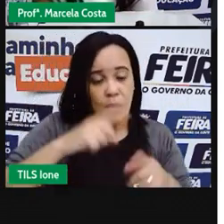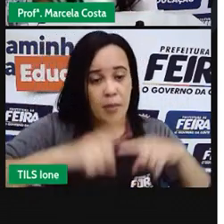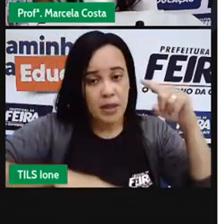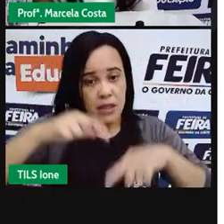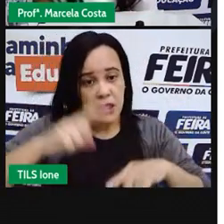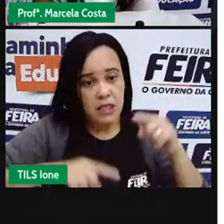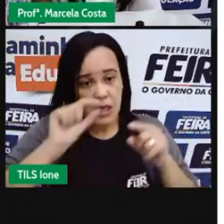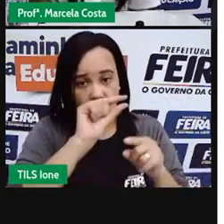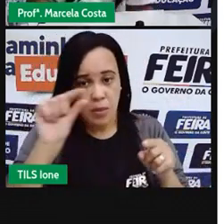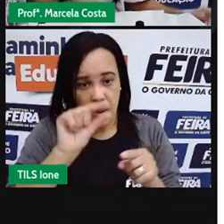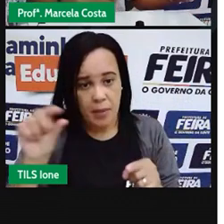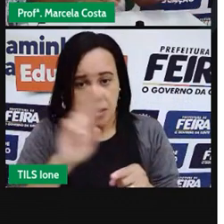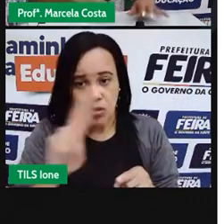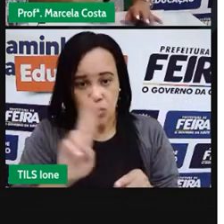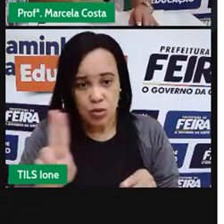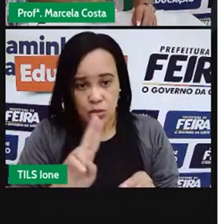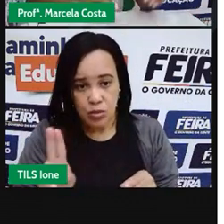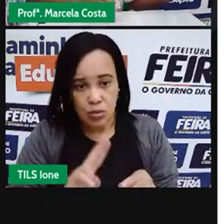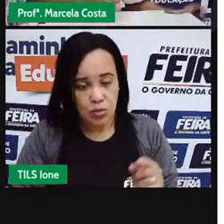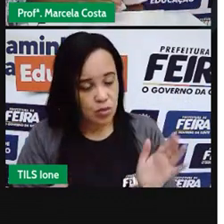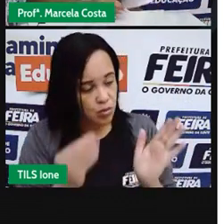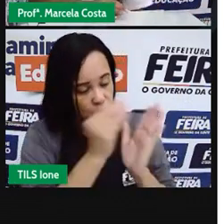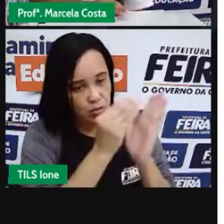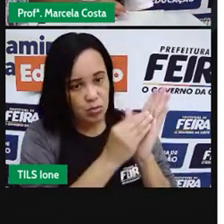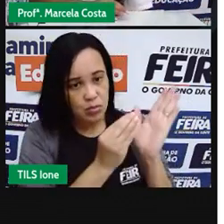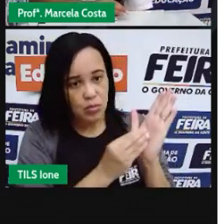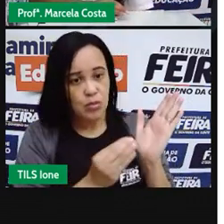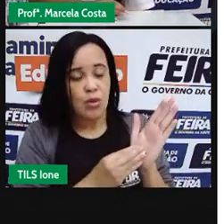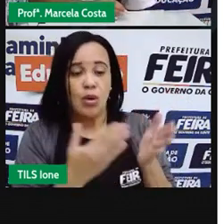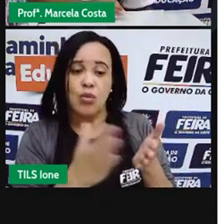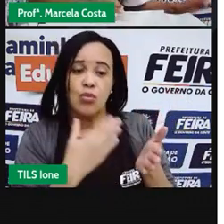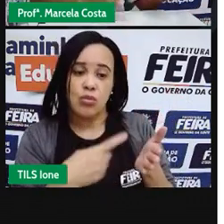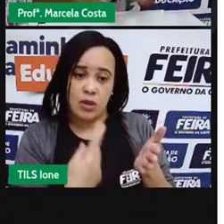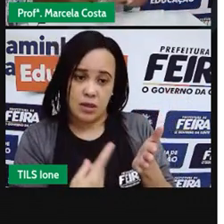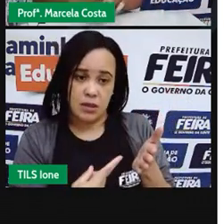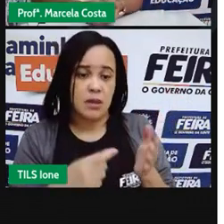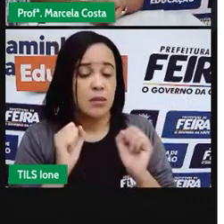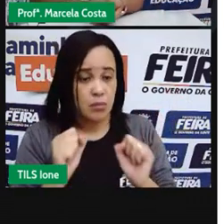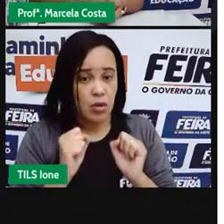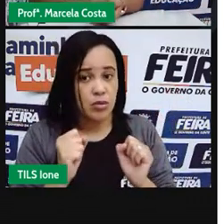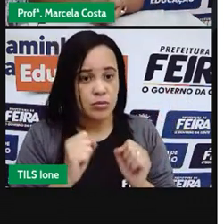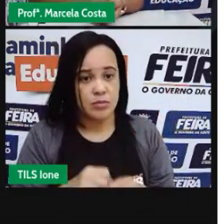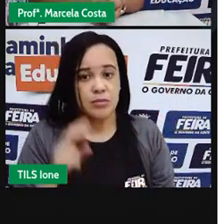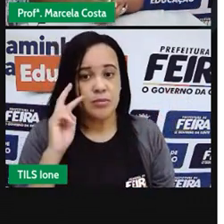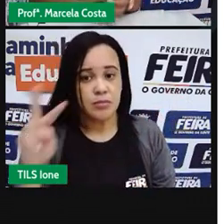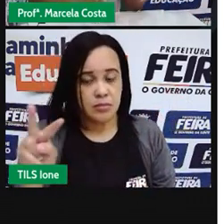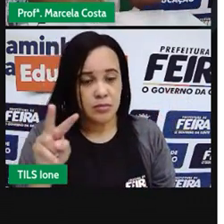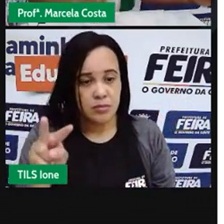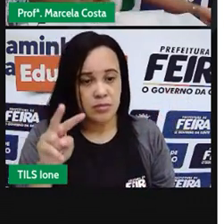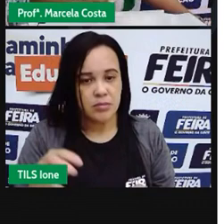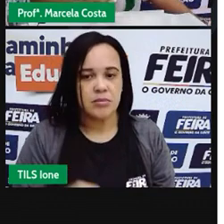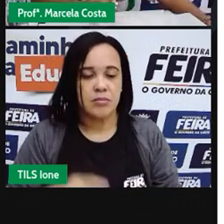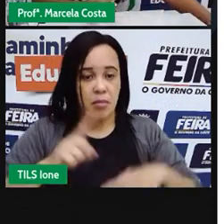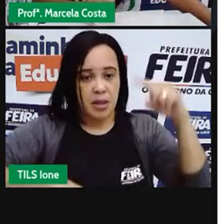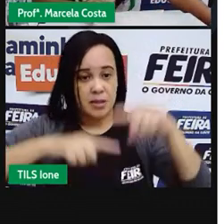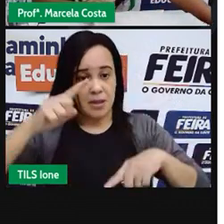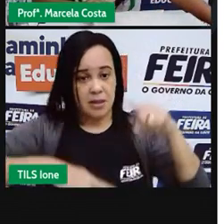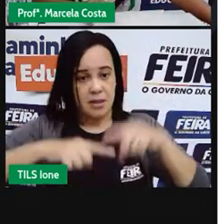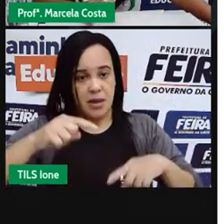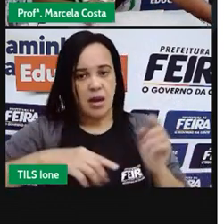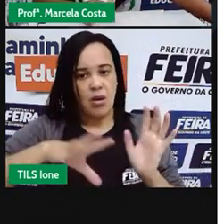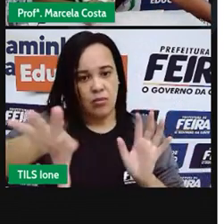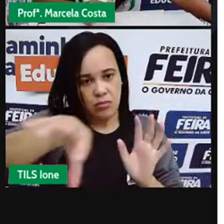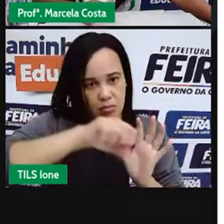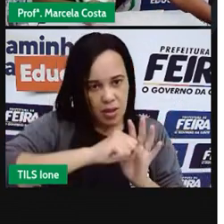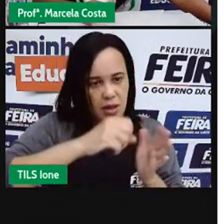usar, tá certo? A gente vai anotar esses materiais porque aí você